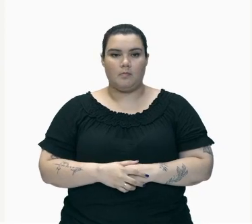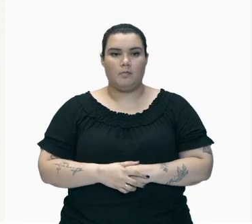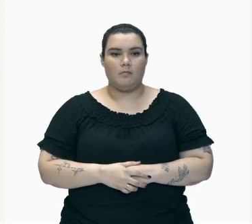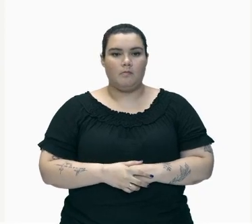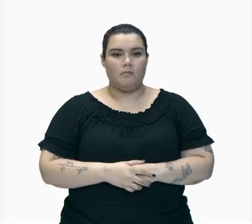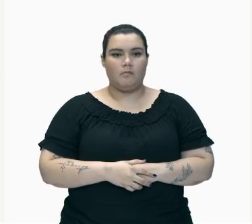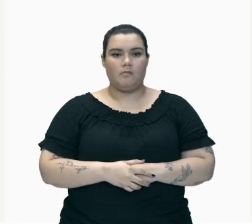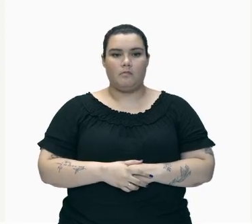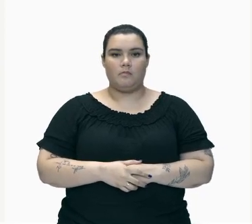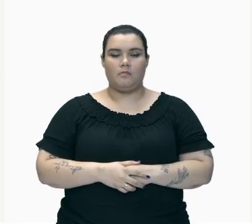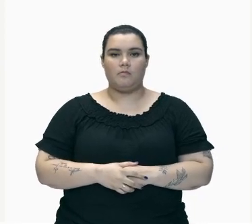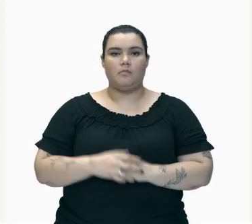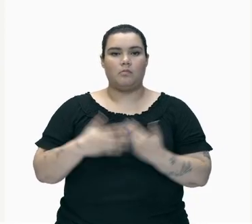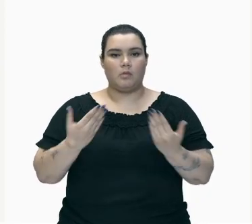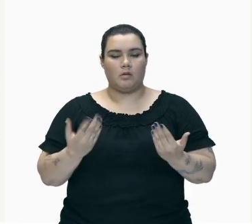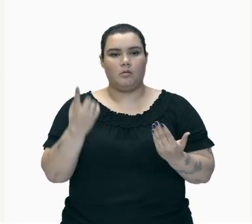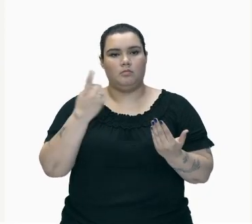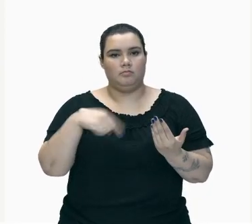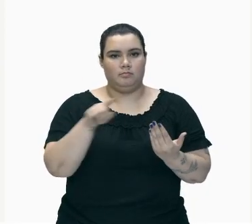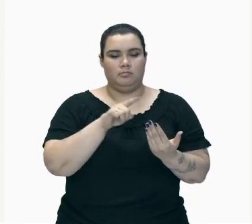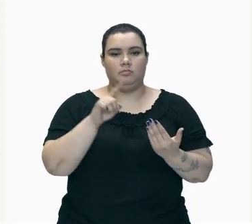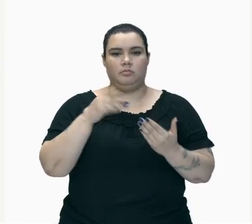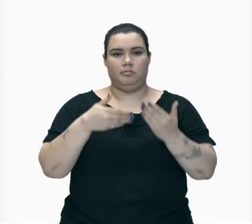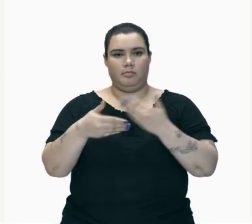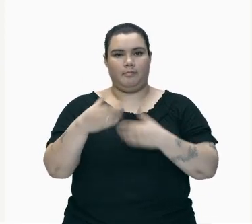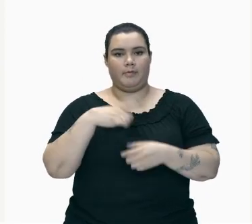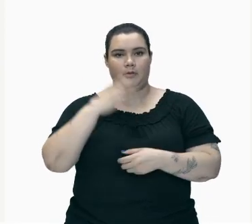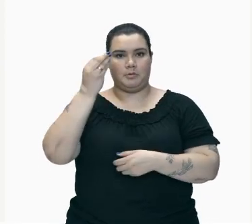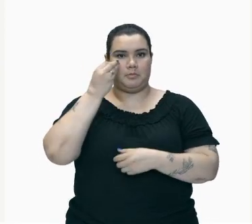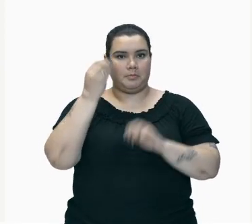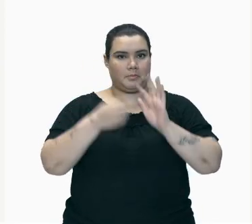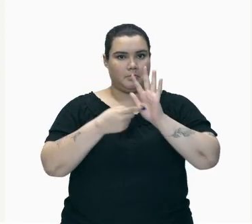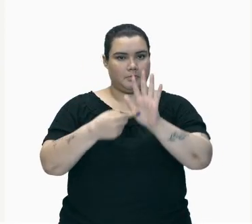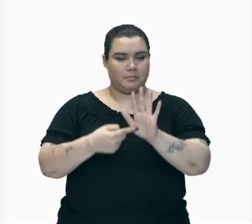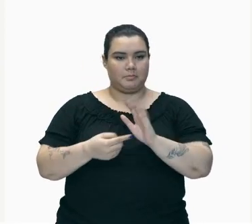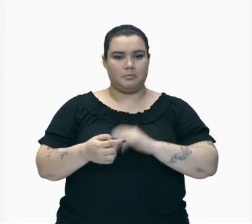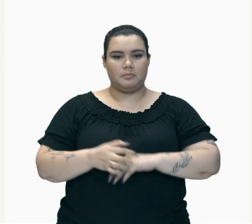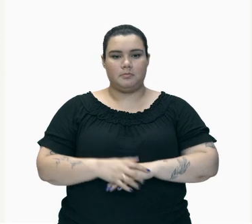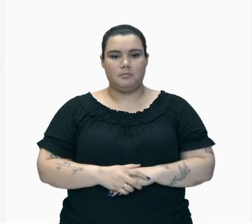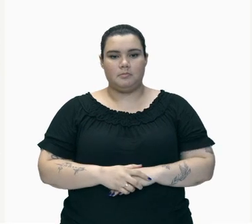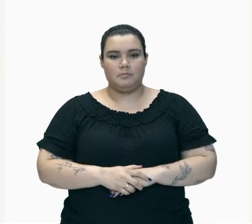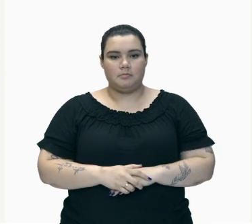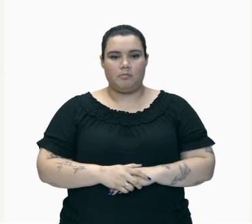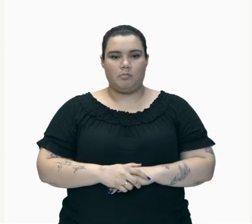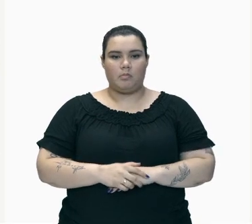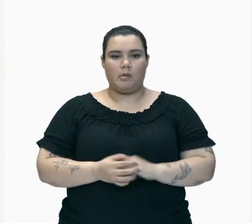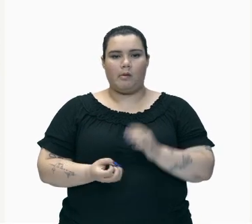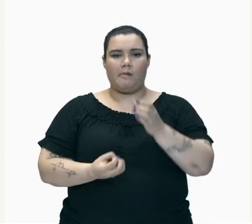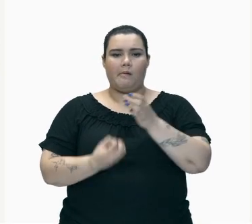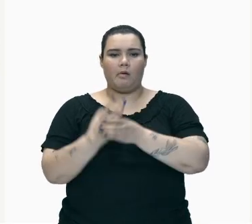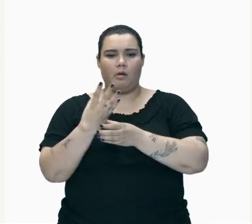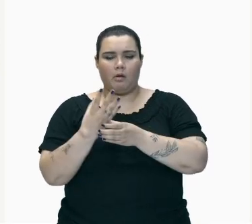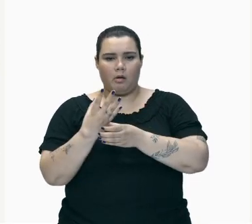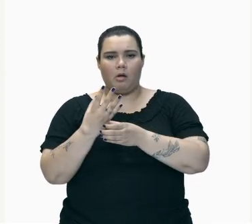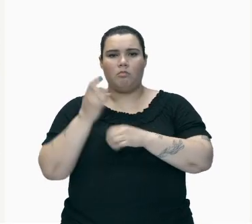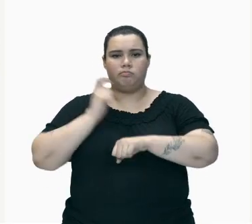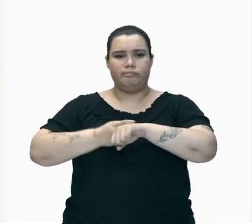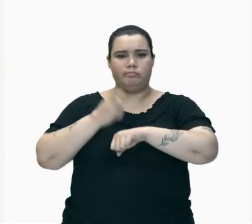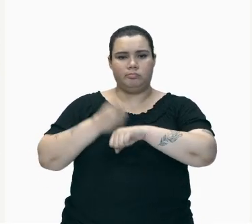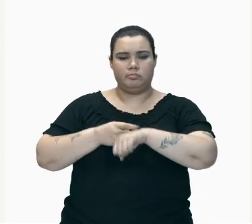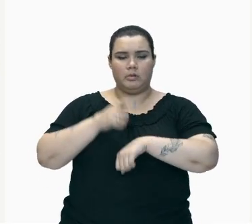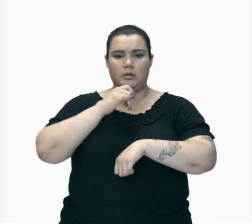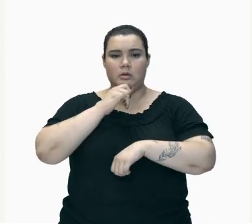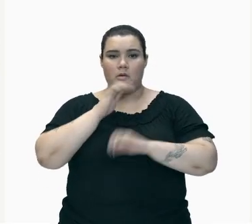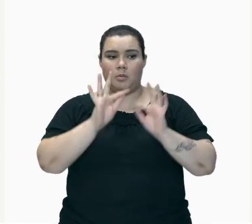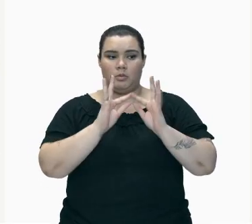Isso Tudo Vocês Vão Estar Vendo Daqui A Pouco Não Experimenta E A Formação De Um Sólido Também Caso Mifture Duas